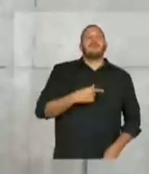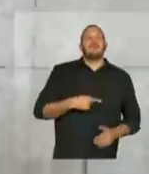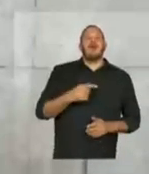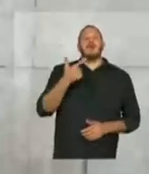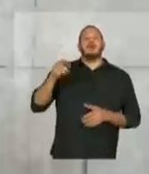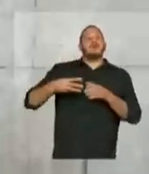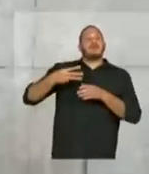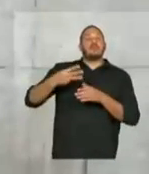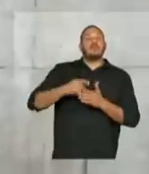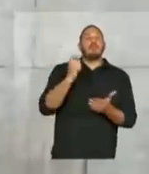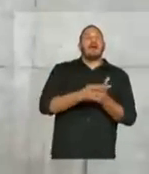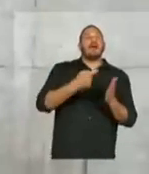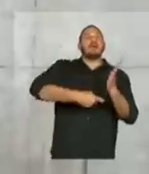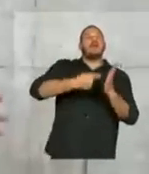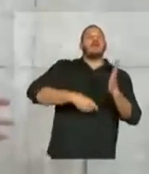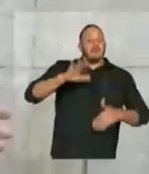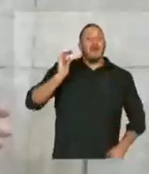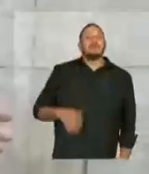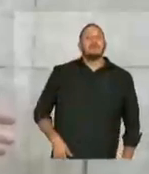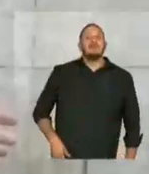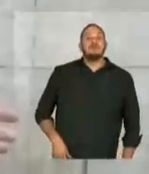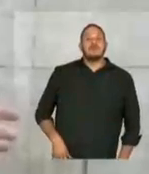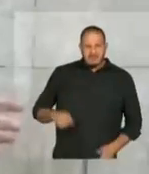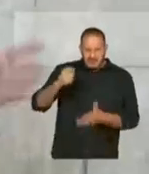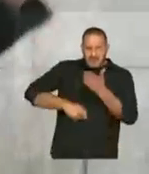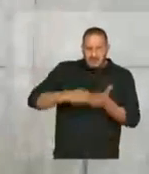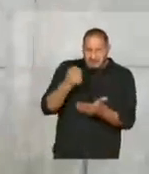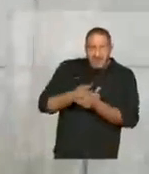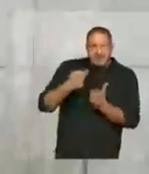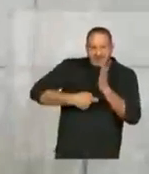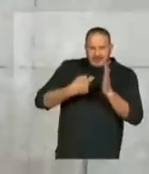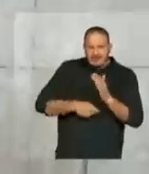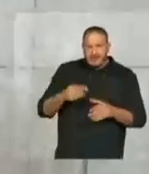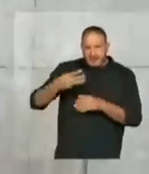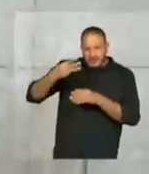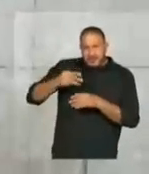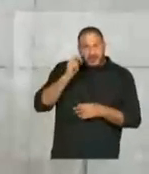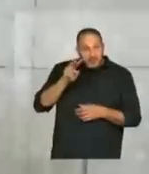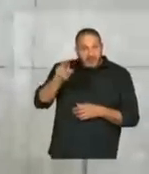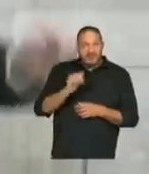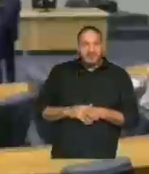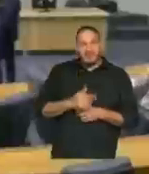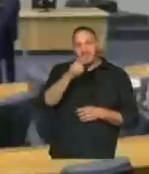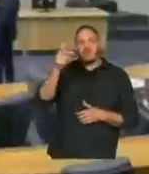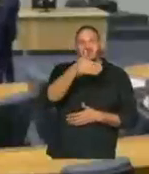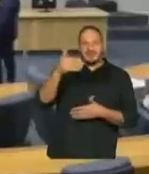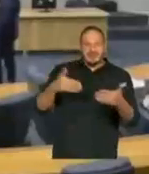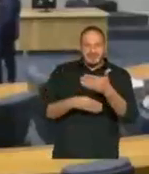as terceirizações? Se taxa os contratos, terceirização. Vamos lá, só um dado para ver o outro slide.